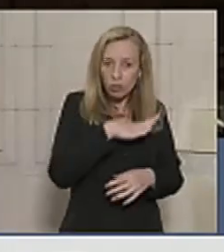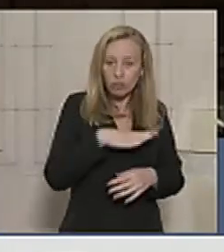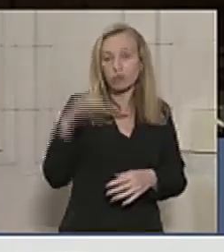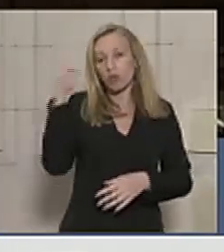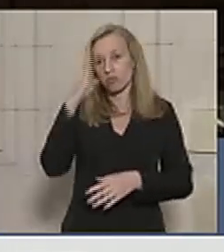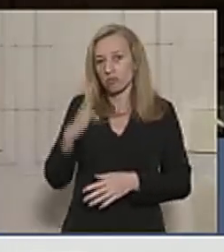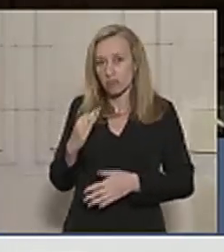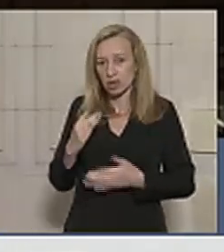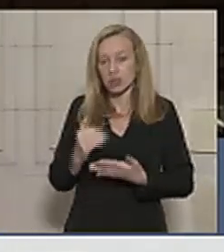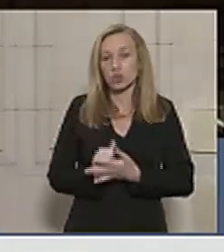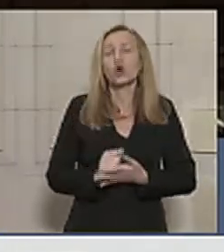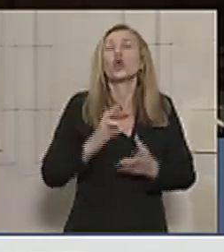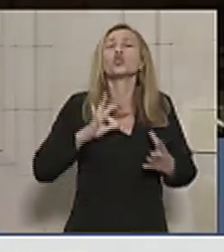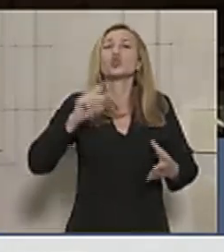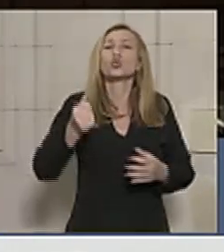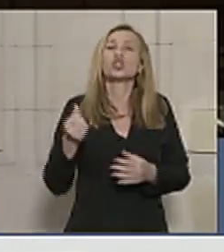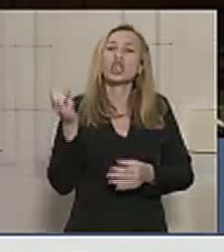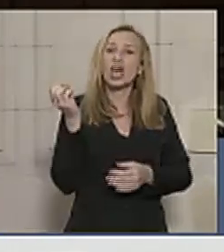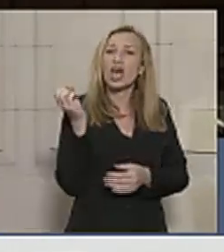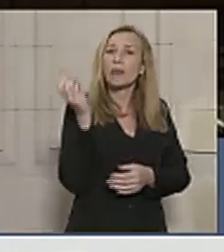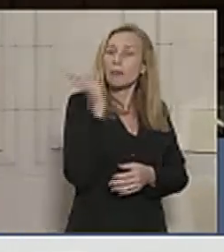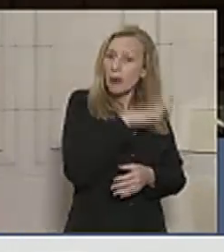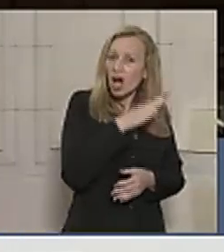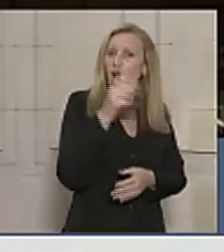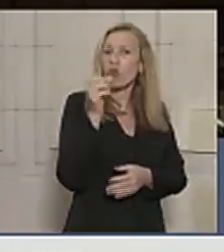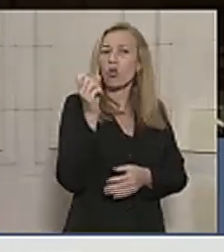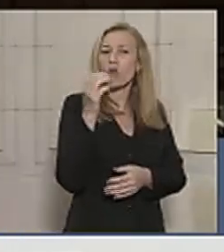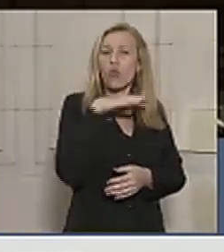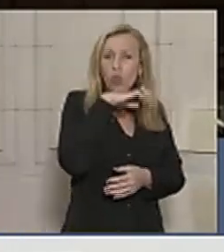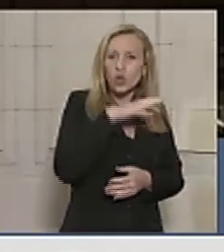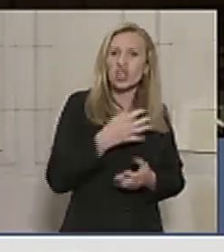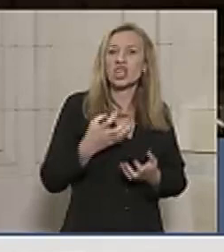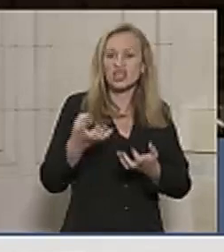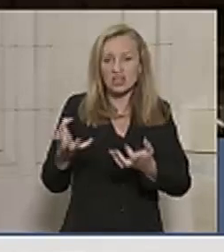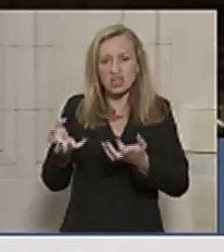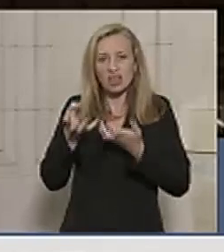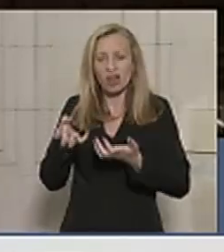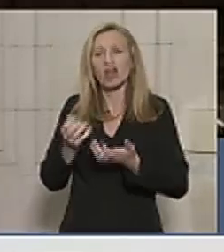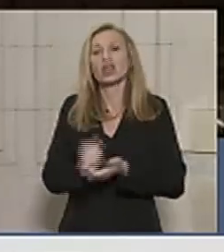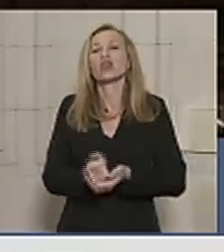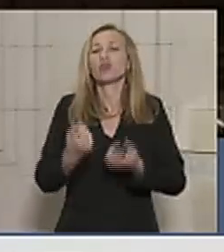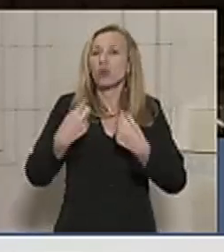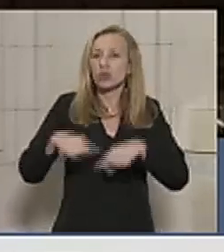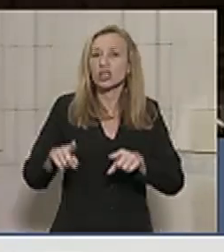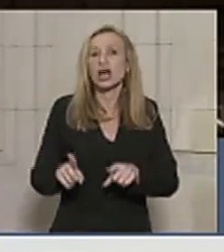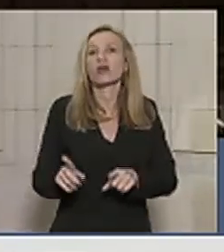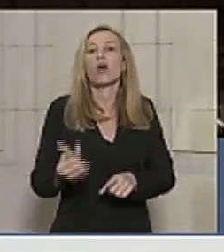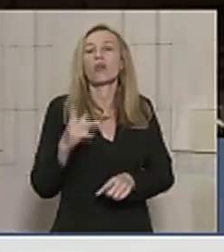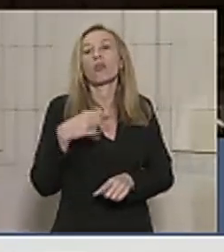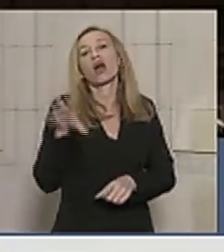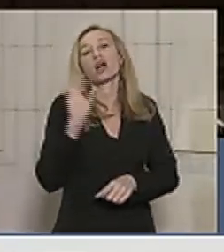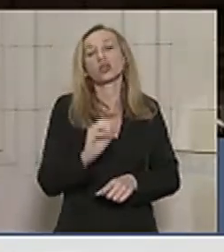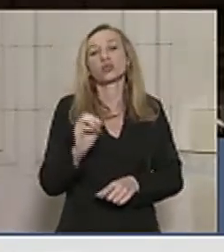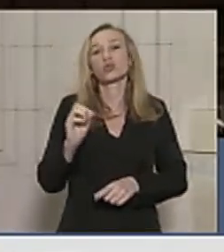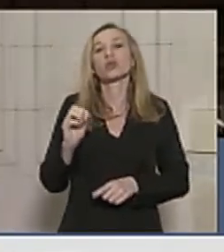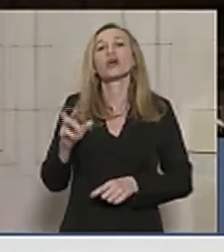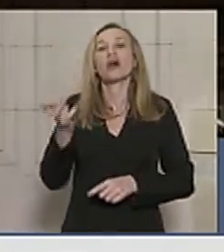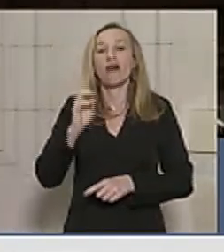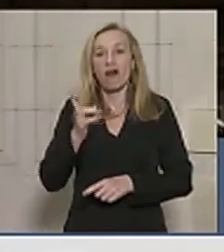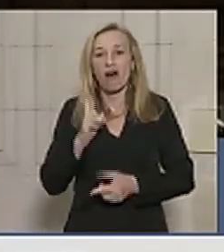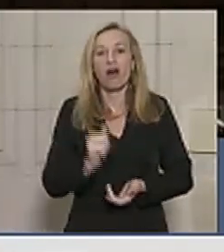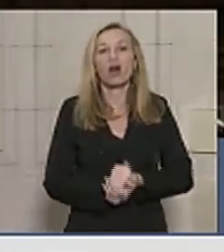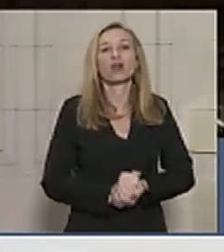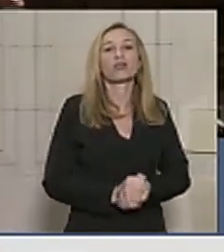Tudo que não presta para o Brasil foi defendido por essa turma. Eles foram contrários ao plano real, eles foram contrários à lei de